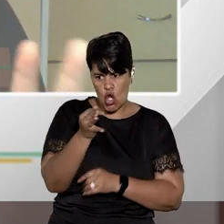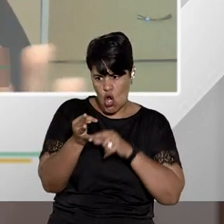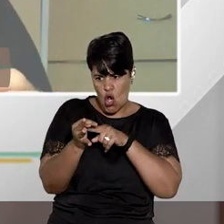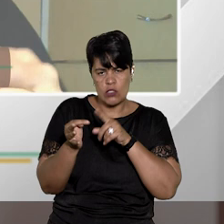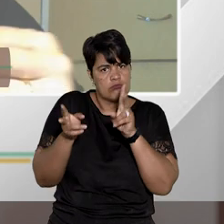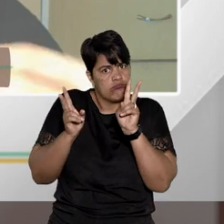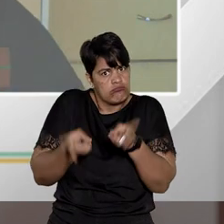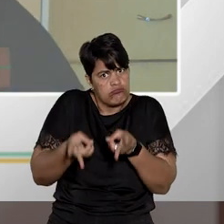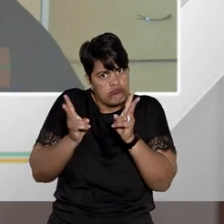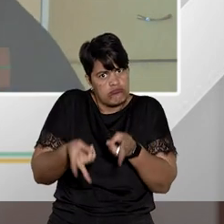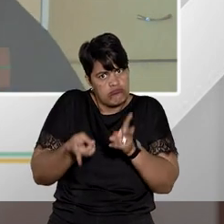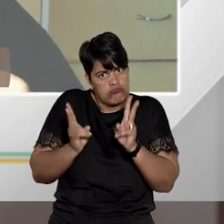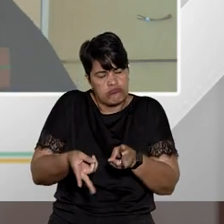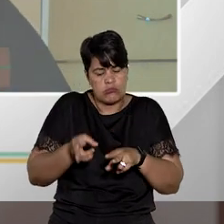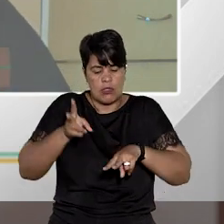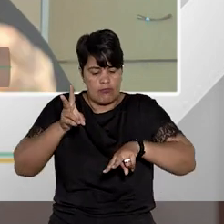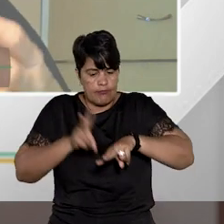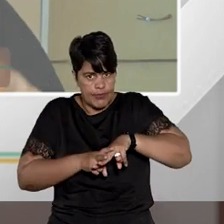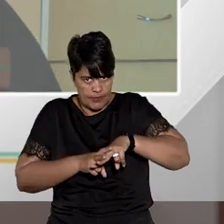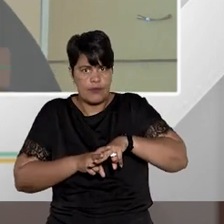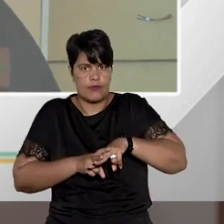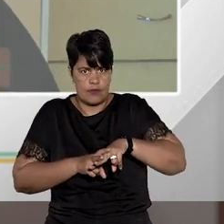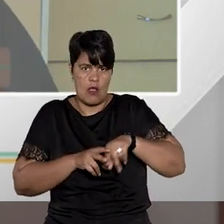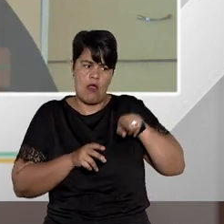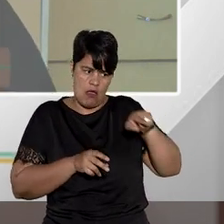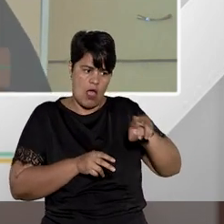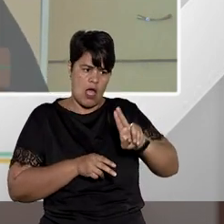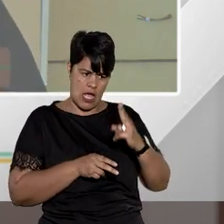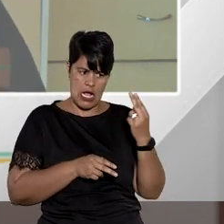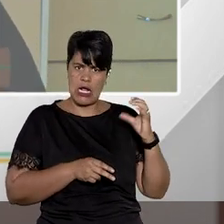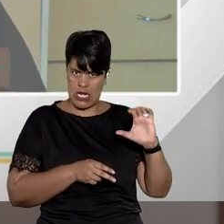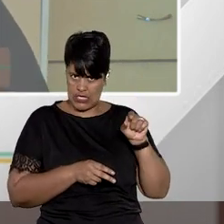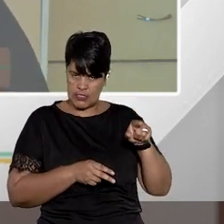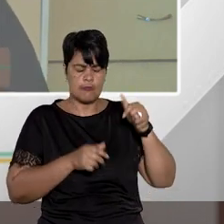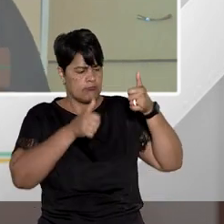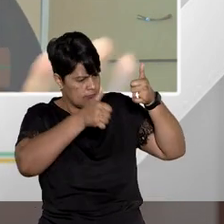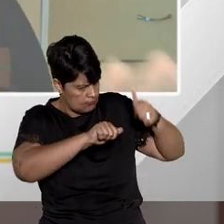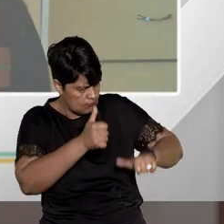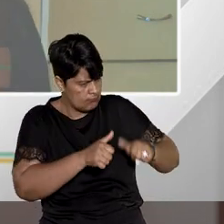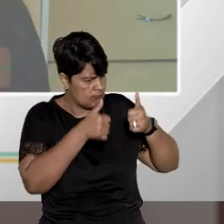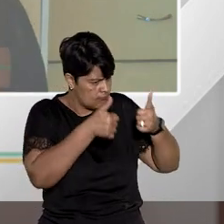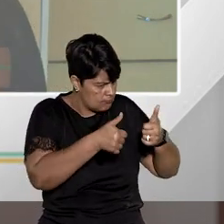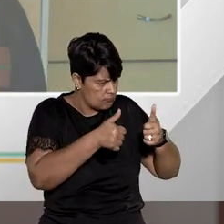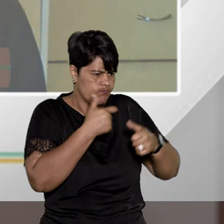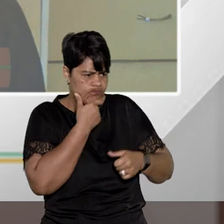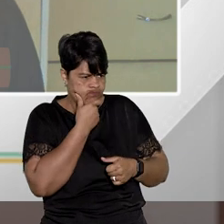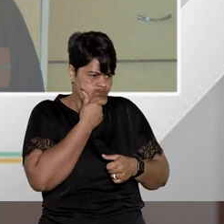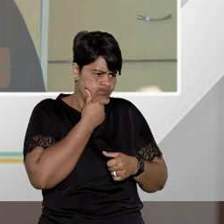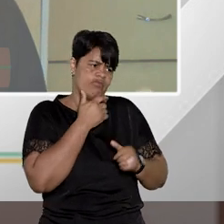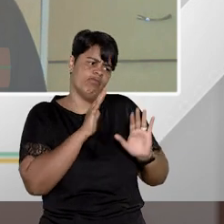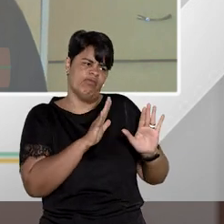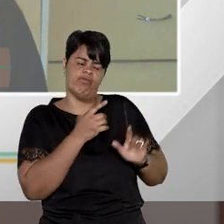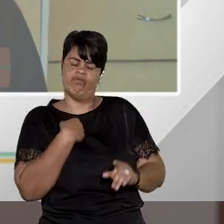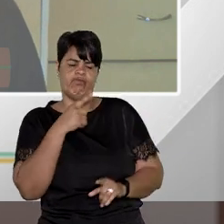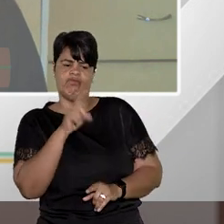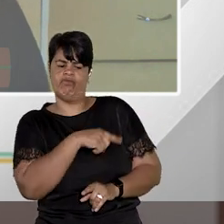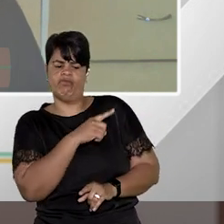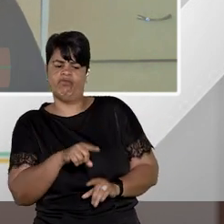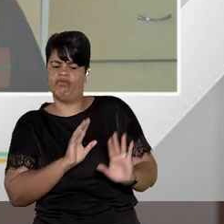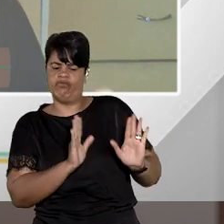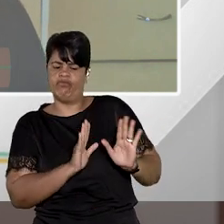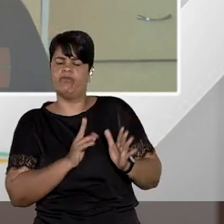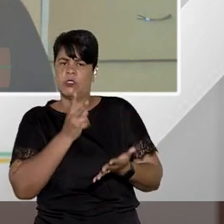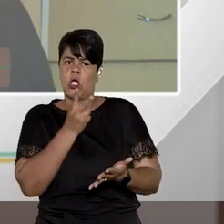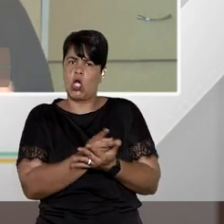manter aquela prisão denegando o habeas corpus. Ele analisou, ele viu o caso e viu. Não é uma hipótese de coação